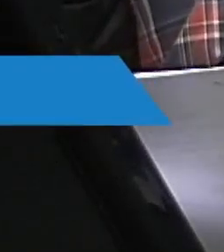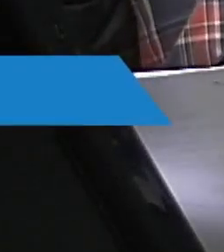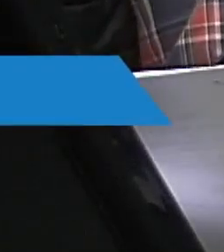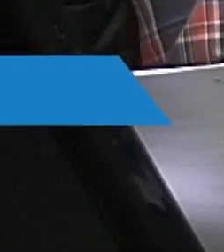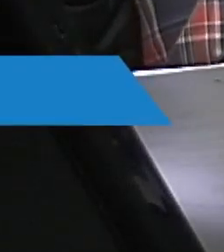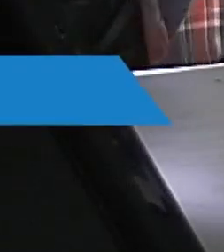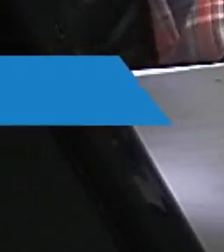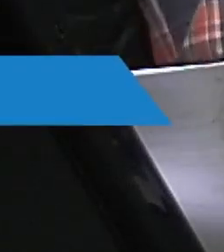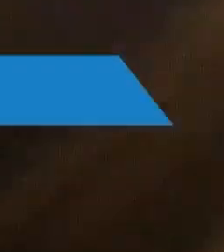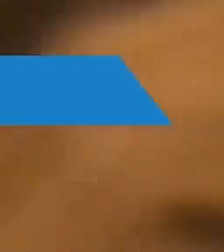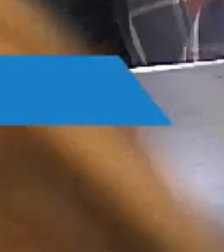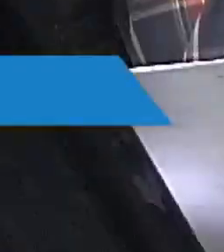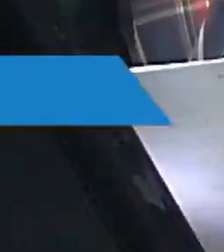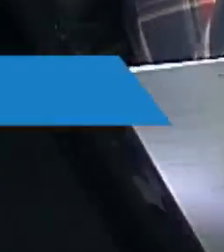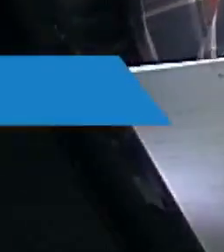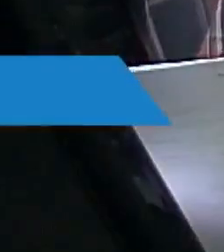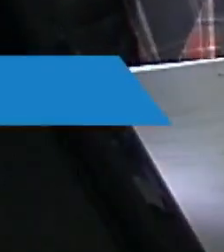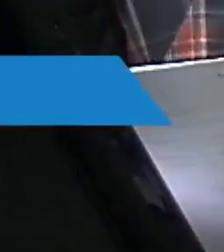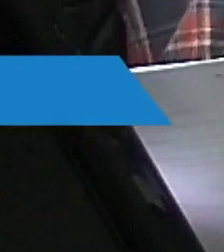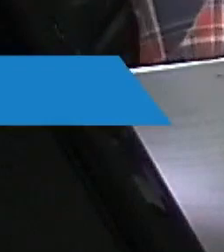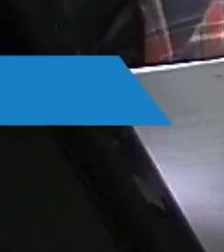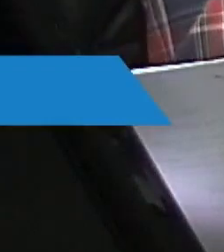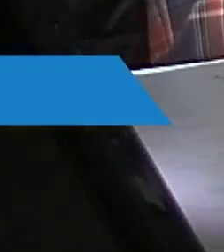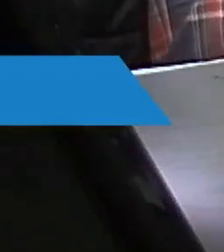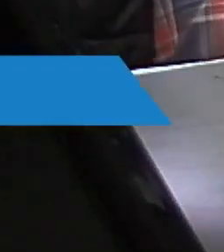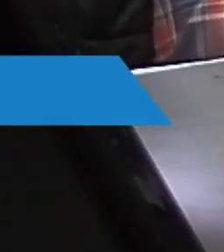lida e achada conforme, será assinada pela minha diretora da casa.